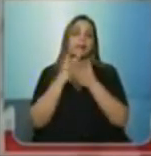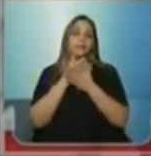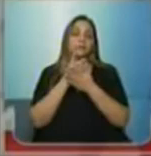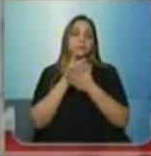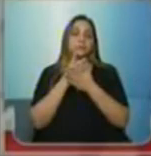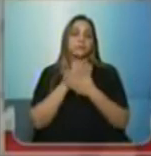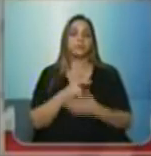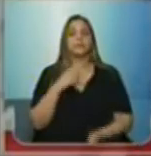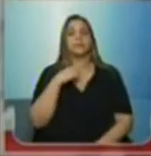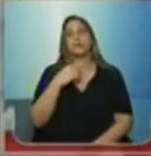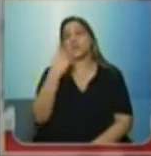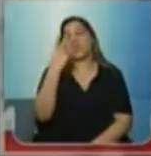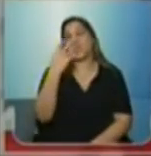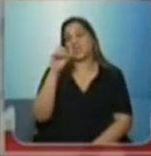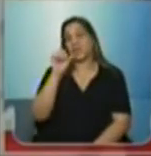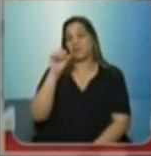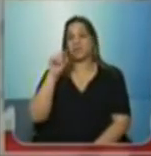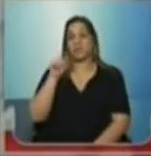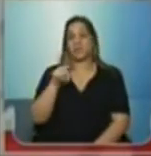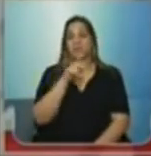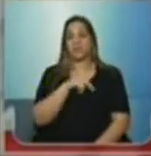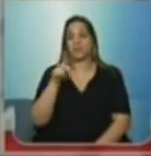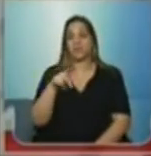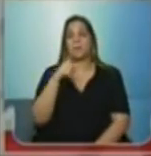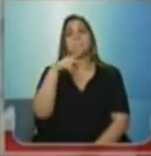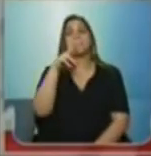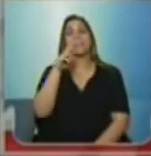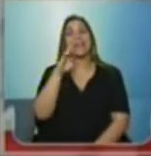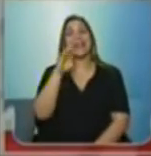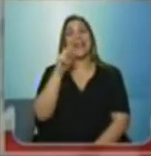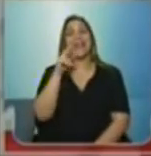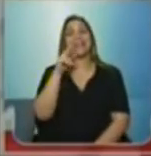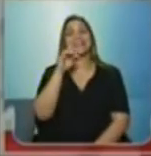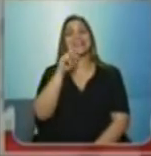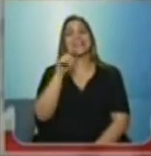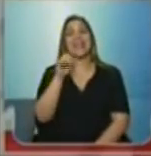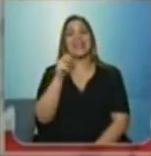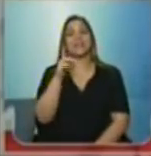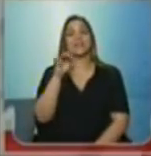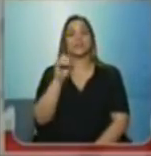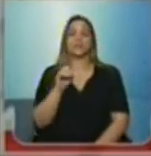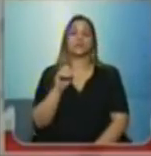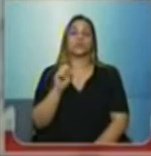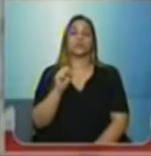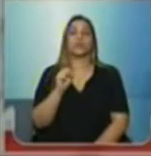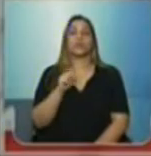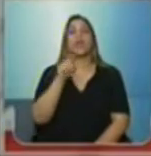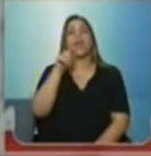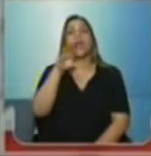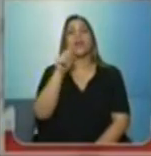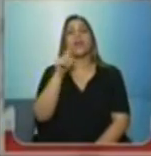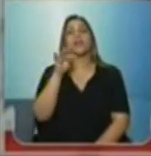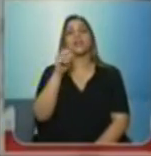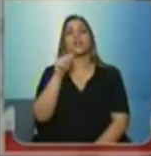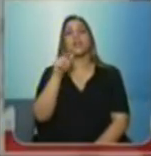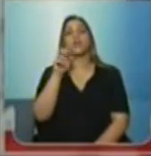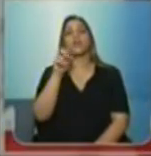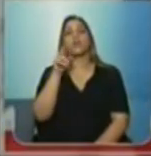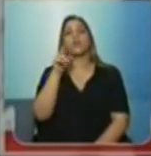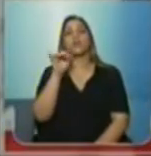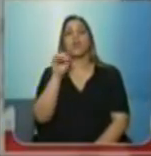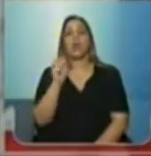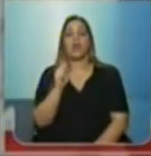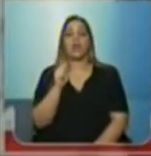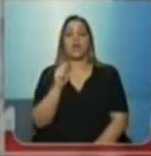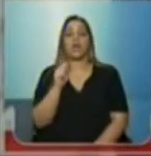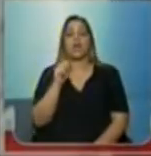mil, exatamente 49 mil professores precarizados, que não têm estabilidade, que são os professores conhecidos como